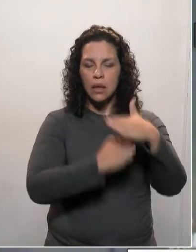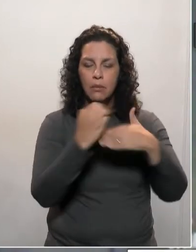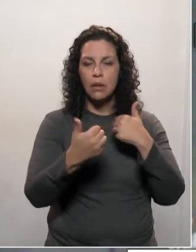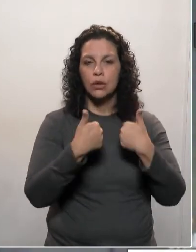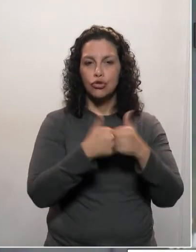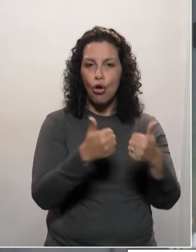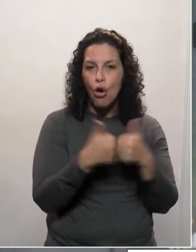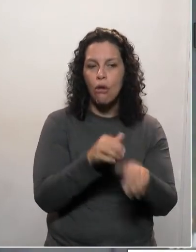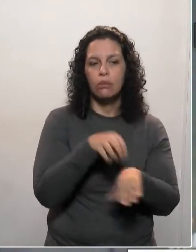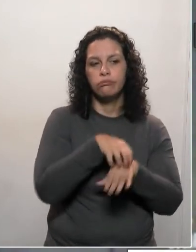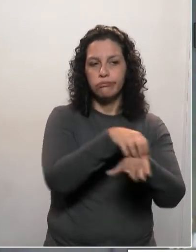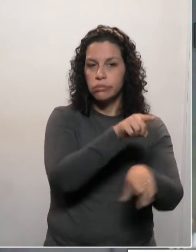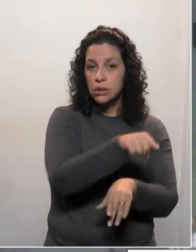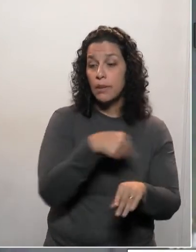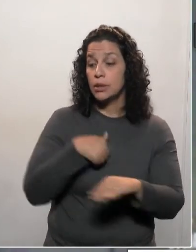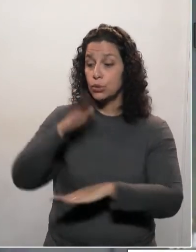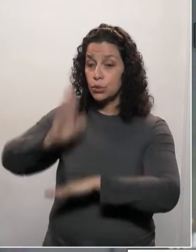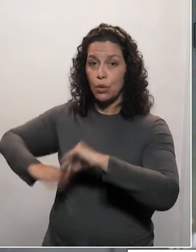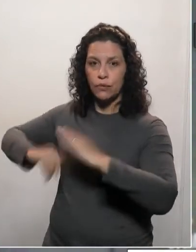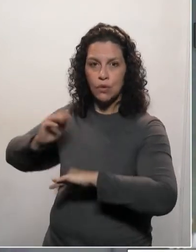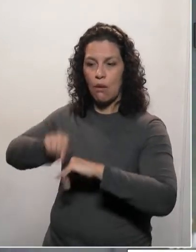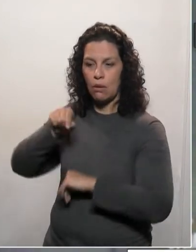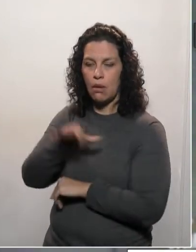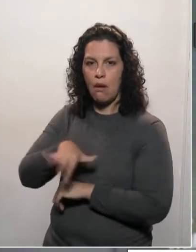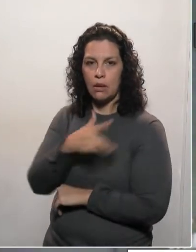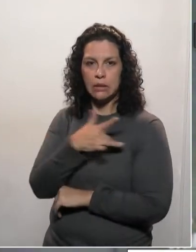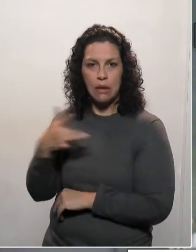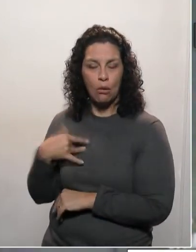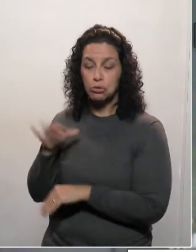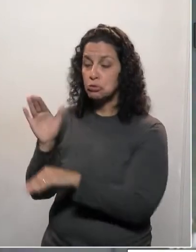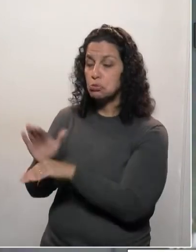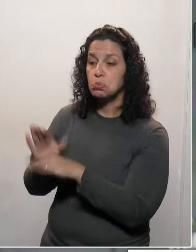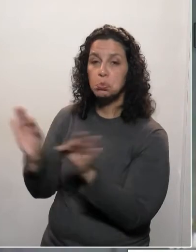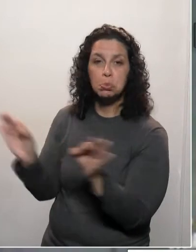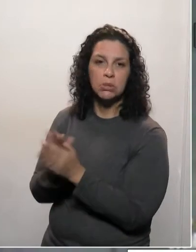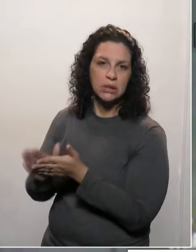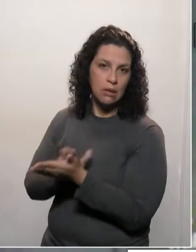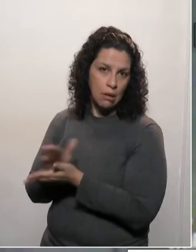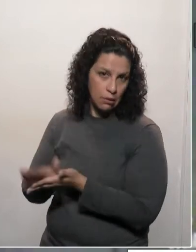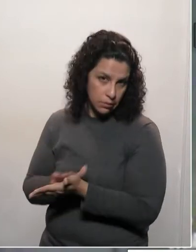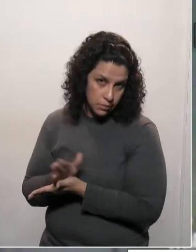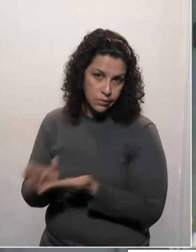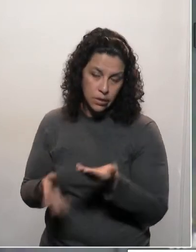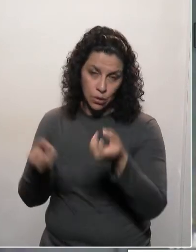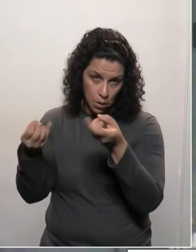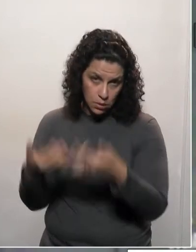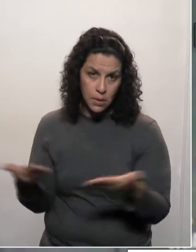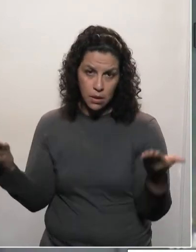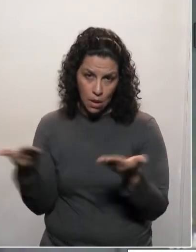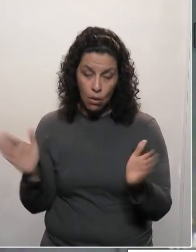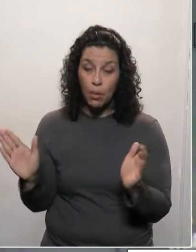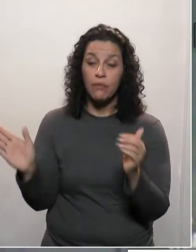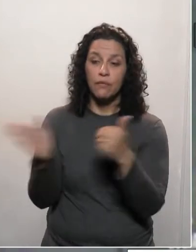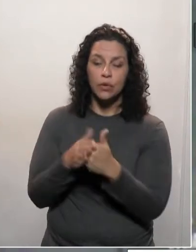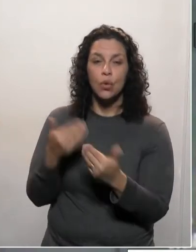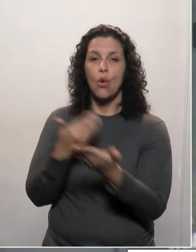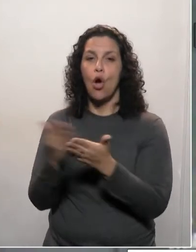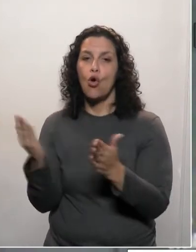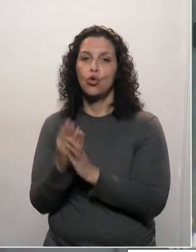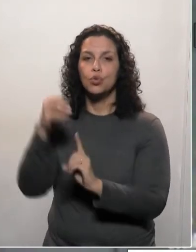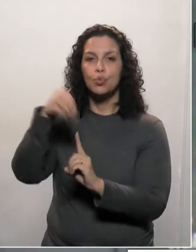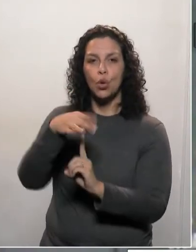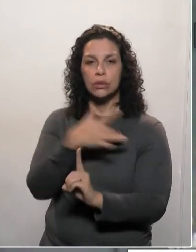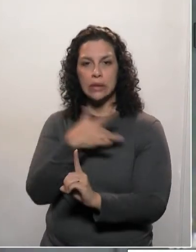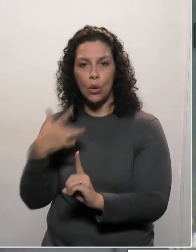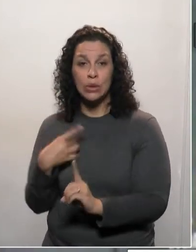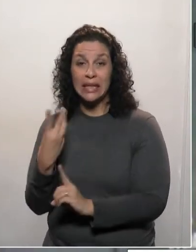fazer com que os seus profissionais possam ser atendidos, sejam eles da saúde, como acabei de falar, com o fechamento ou, pelo menos, temporada